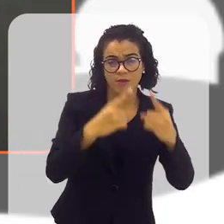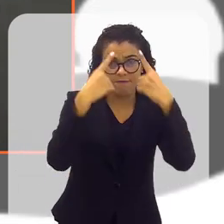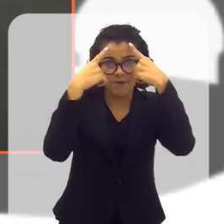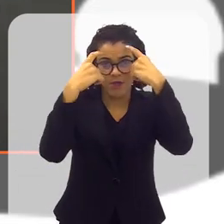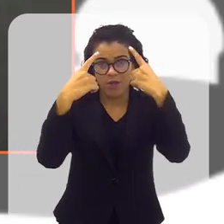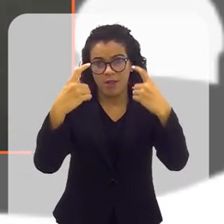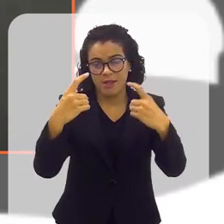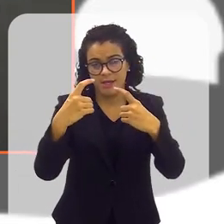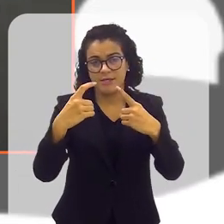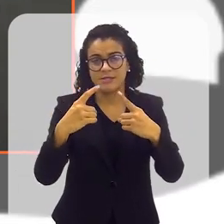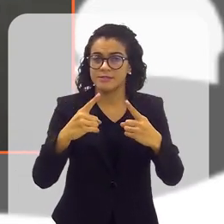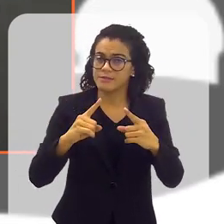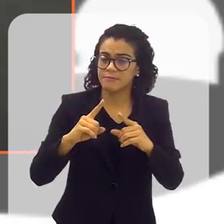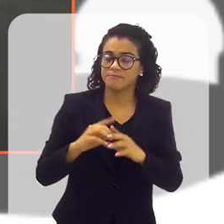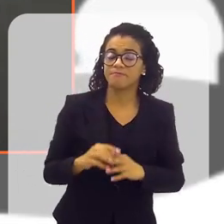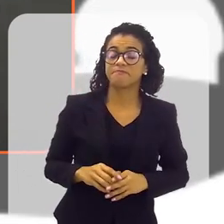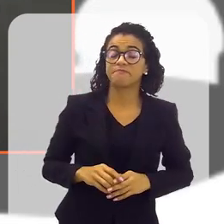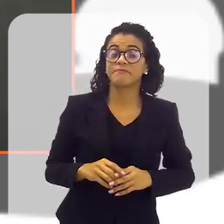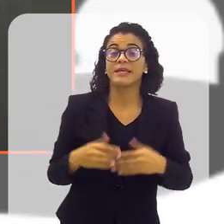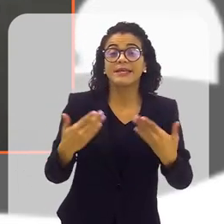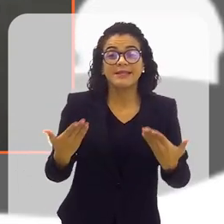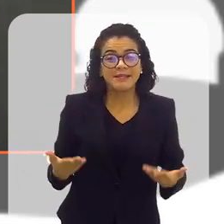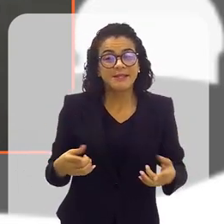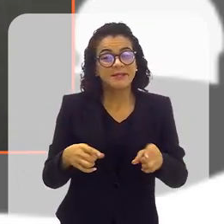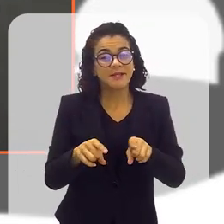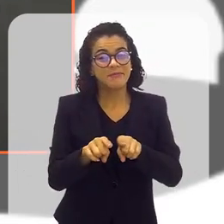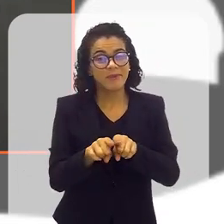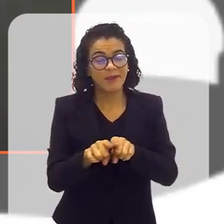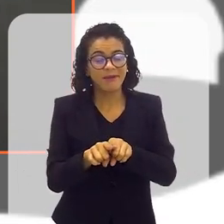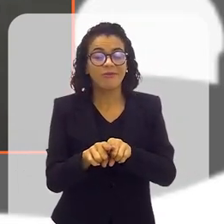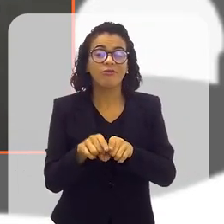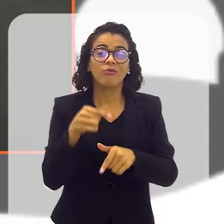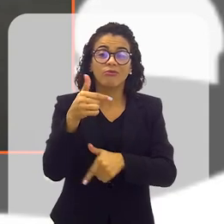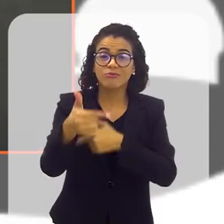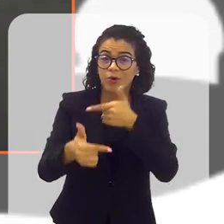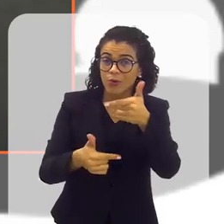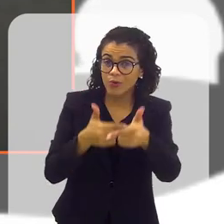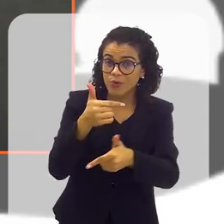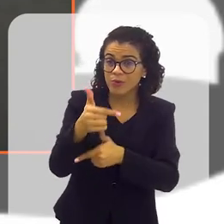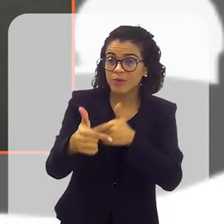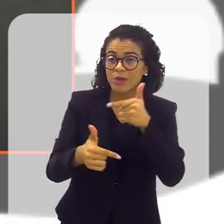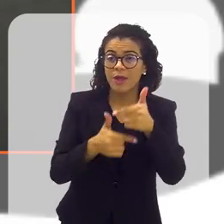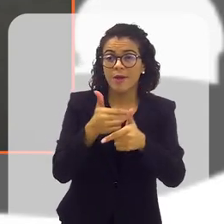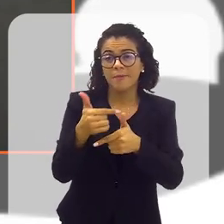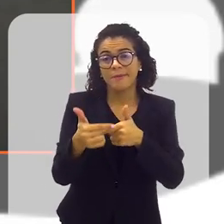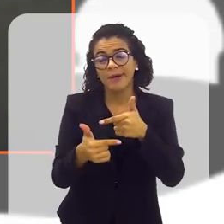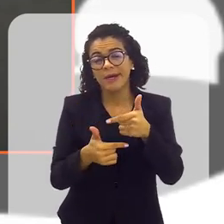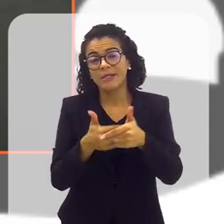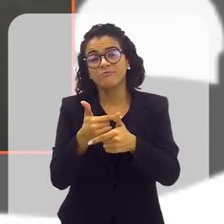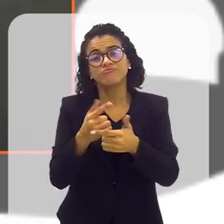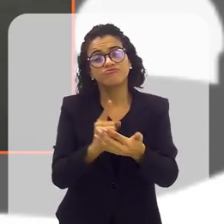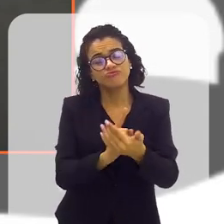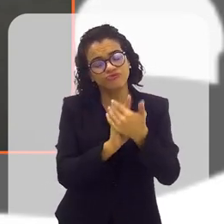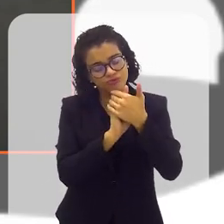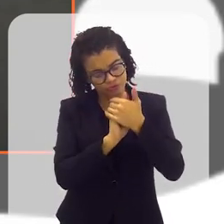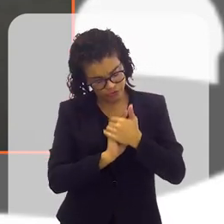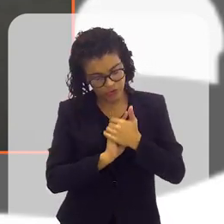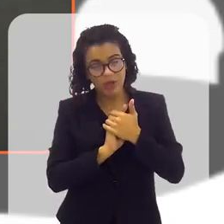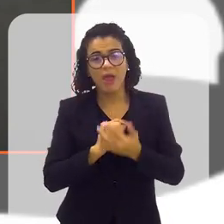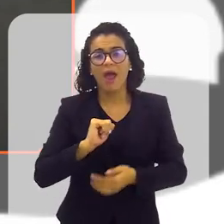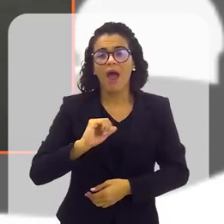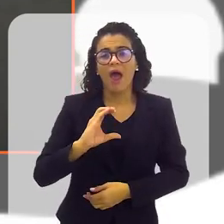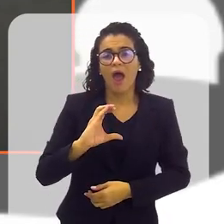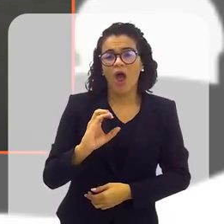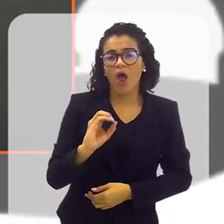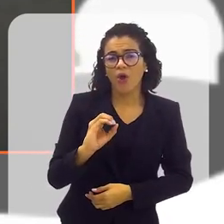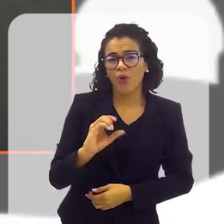violência, e também com o trabalho de acolhimento.